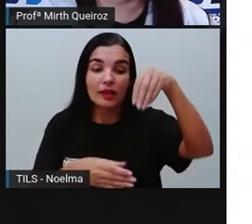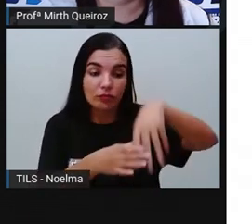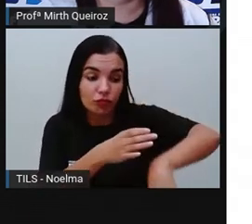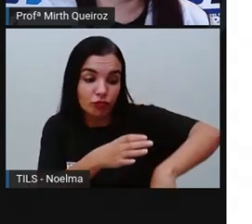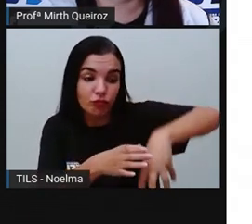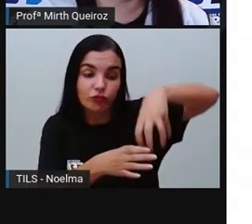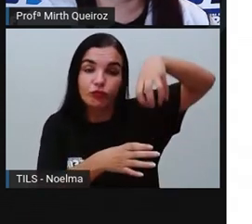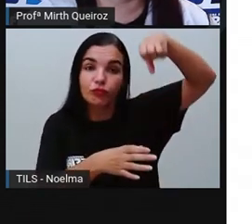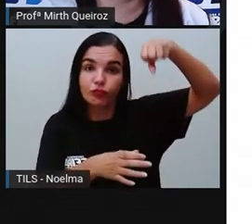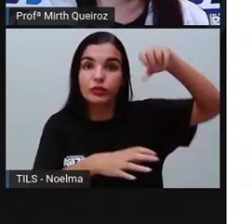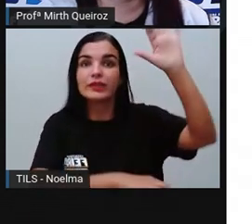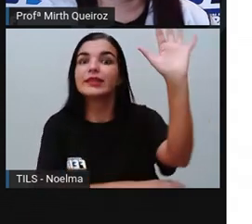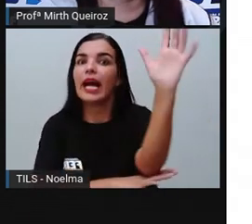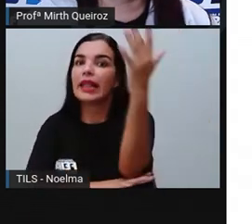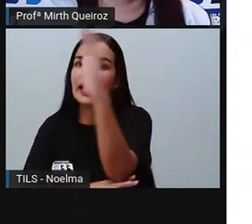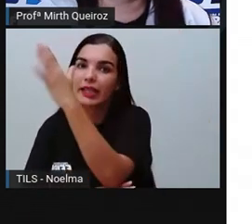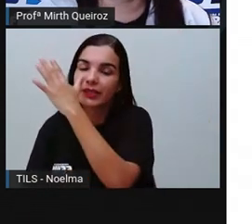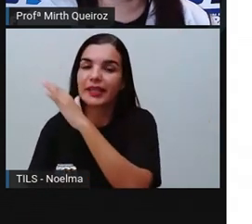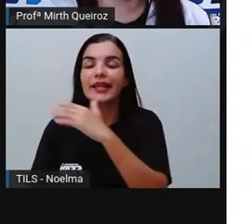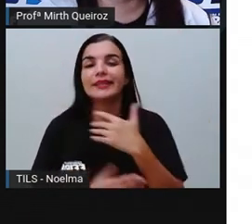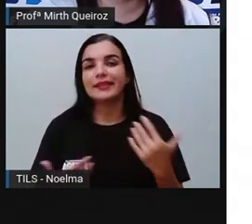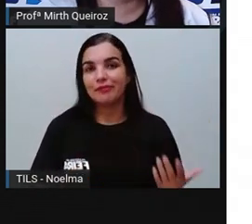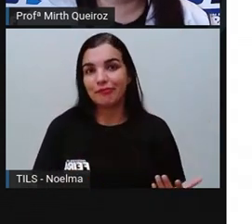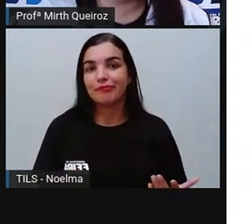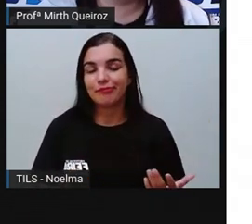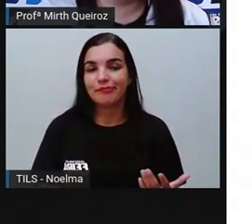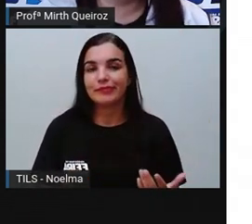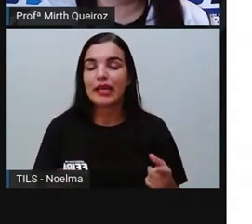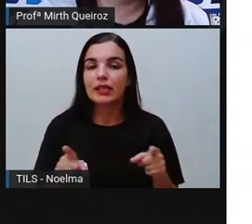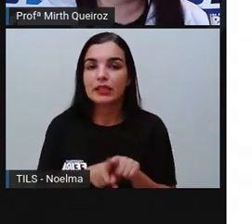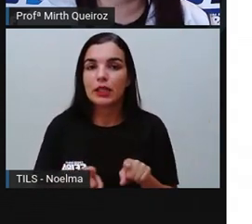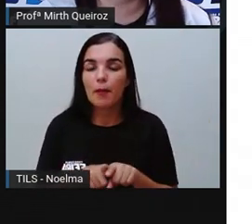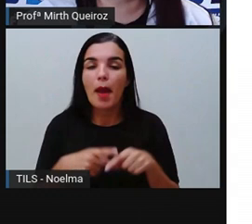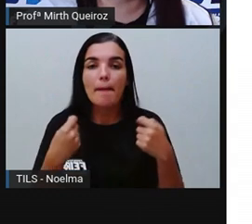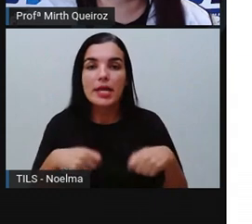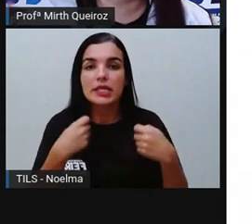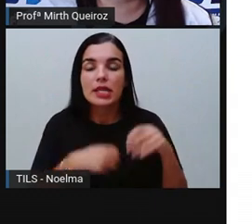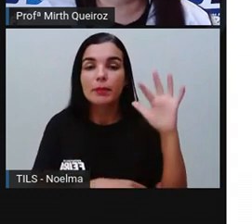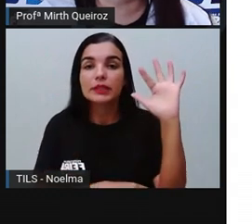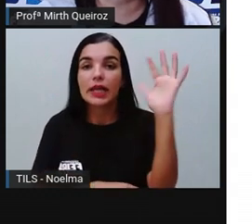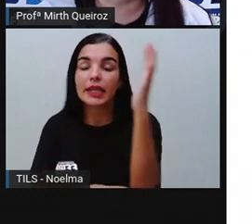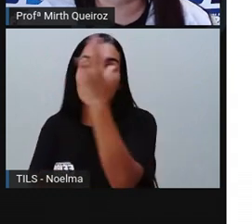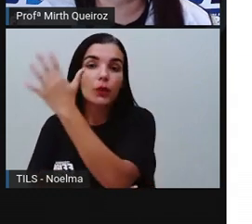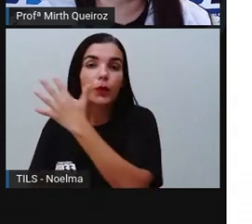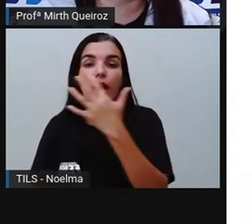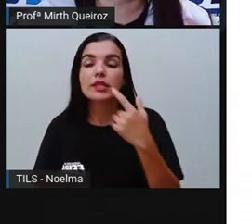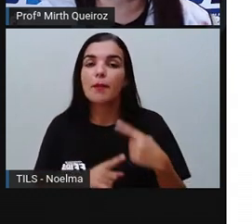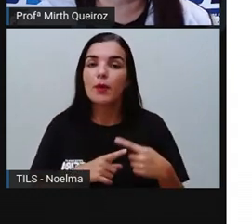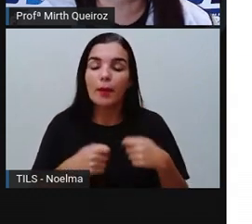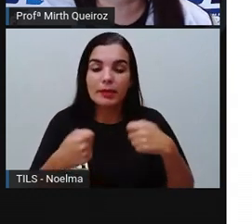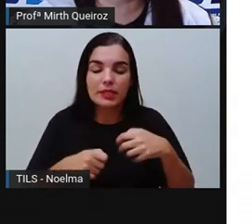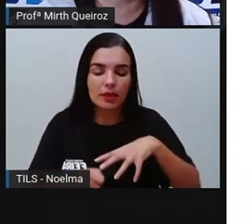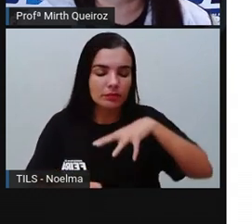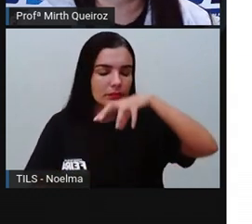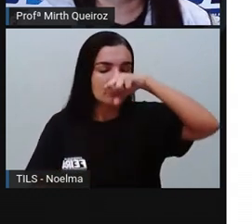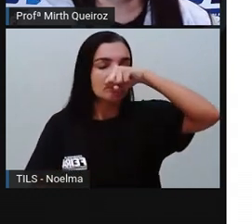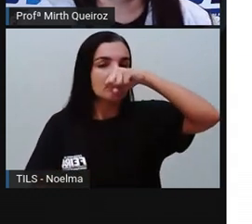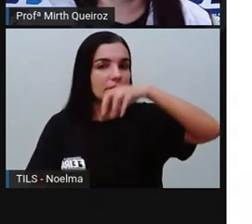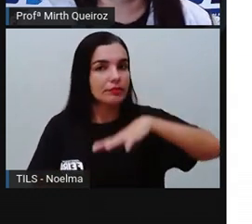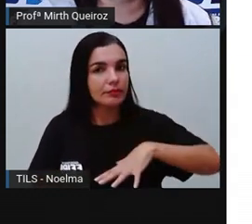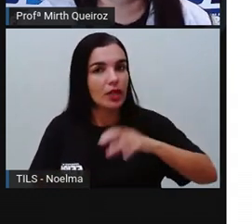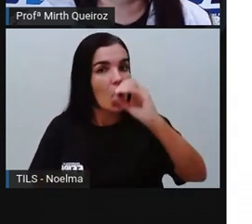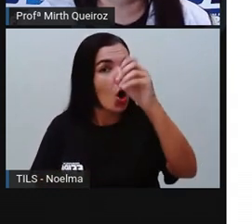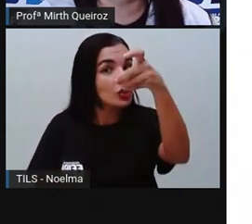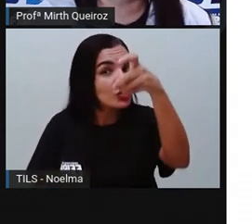né? A partir da natureza. Nós precisamos da natureza porque nós precisamos respirar, nós precisamos do oxigênio.